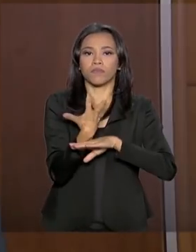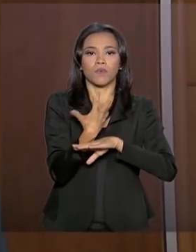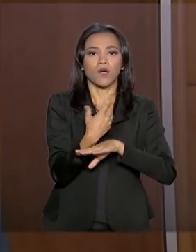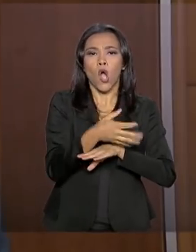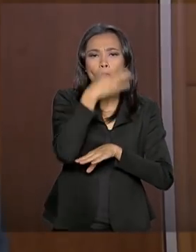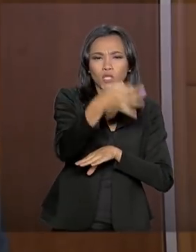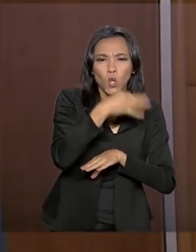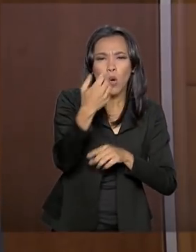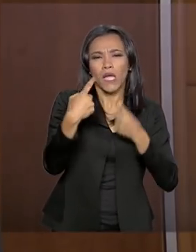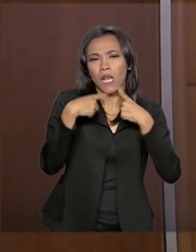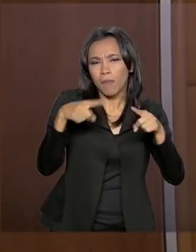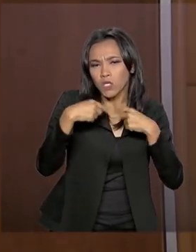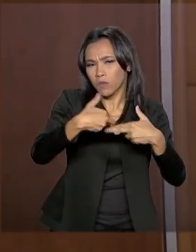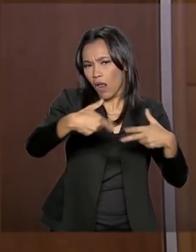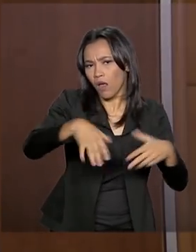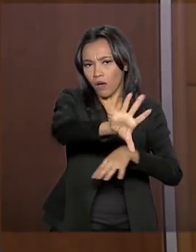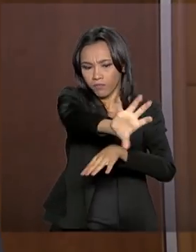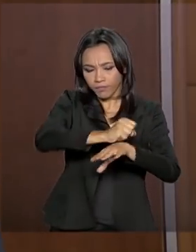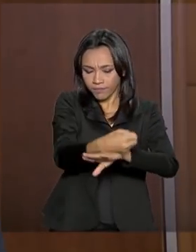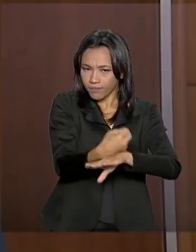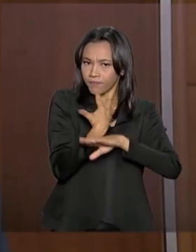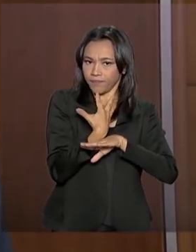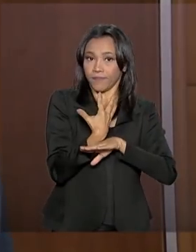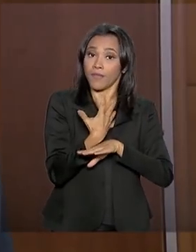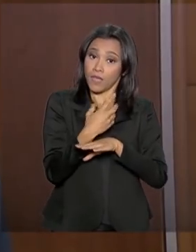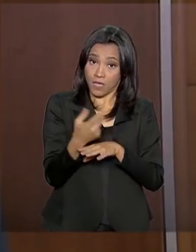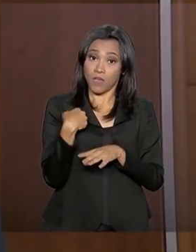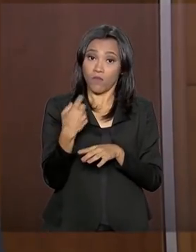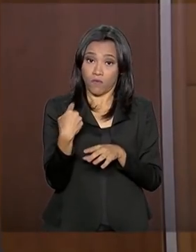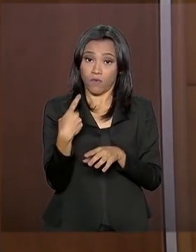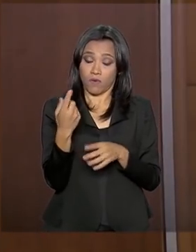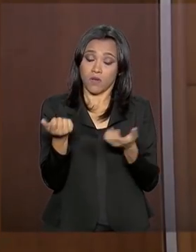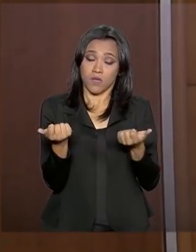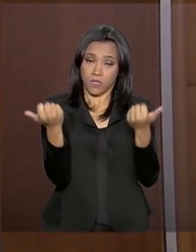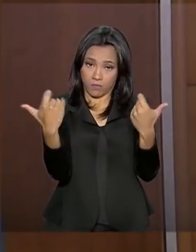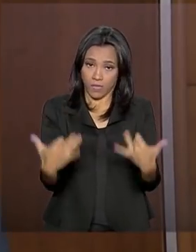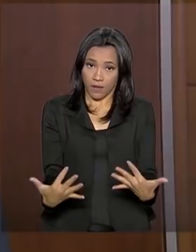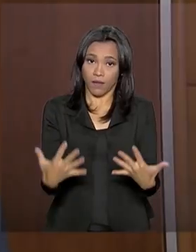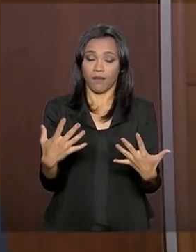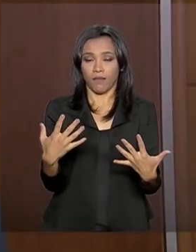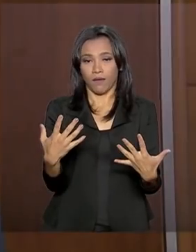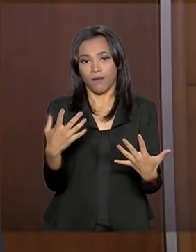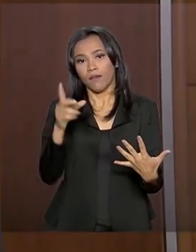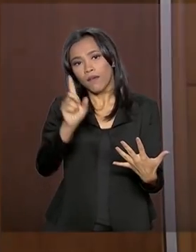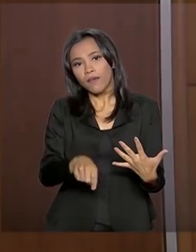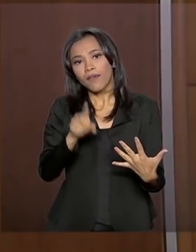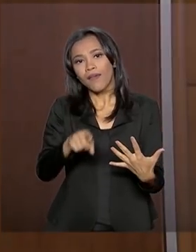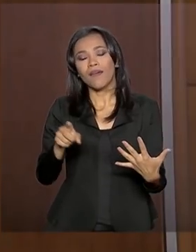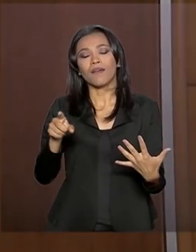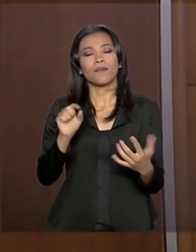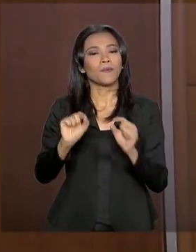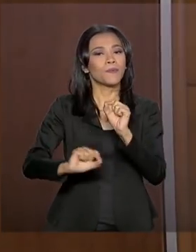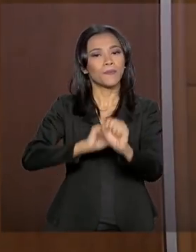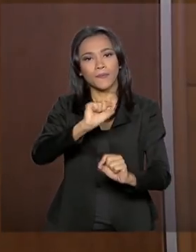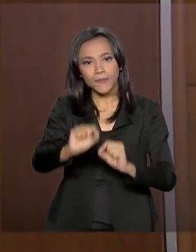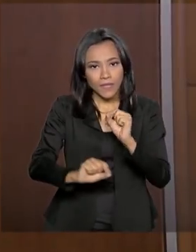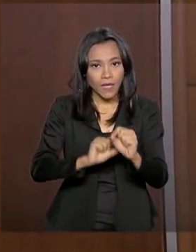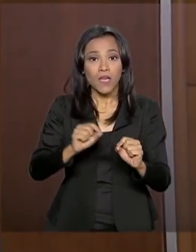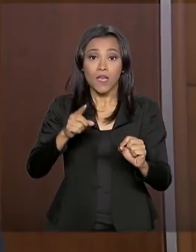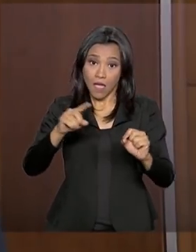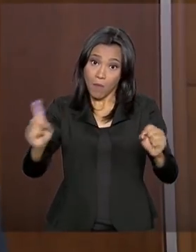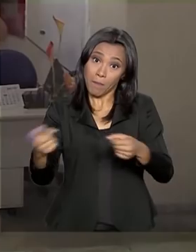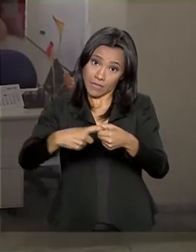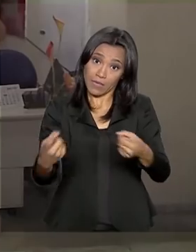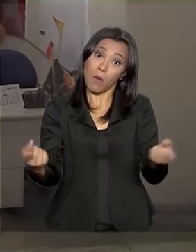áreas, elas se explicadas em detalhe, como eu pretendo fazer, dão conta do sucesso que nós estamos fazendo com essa